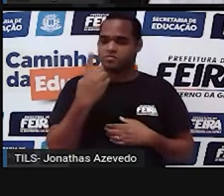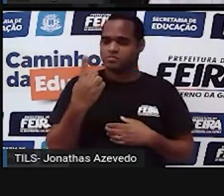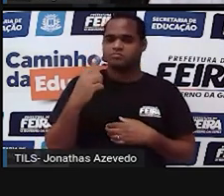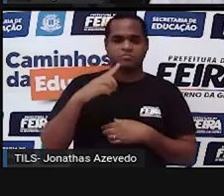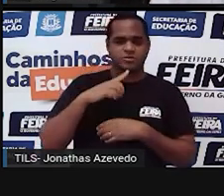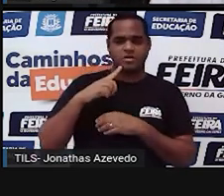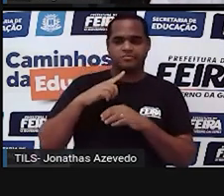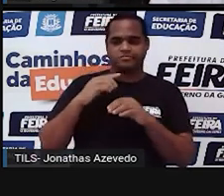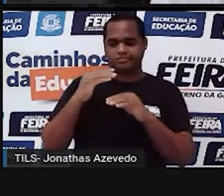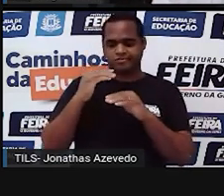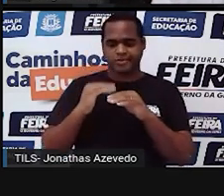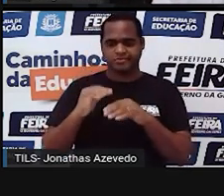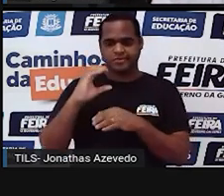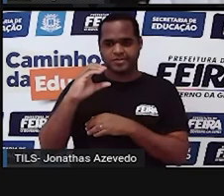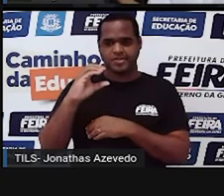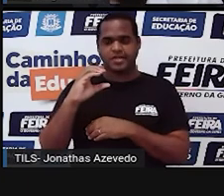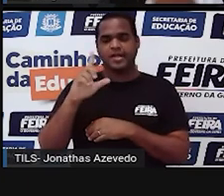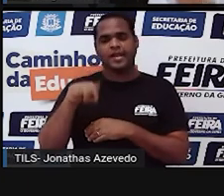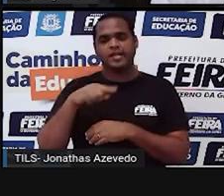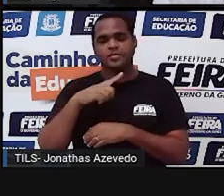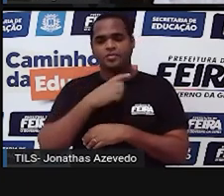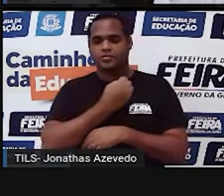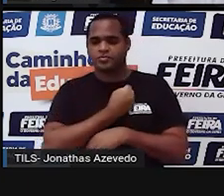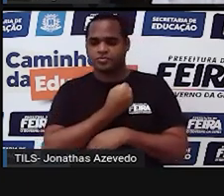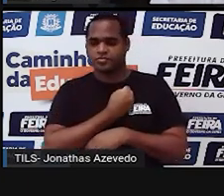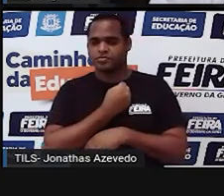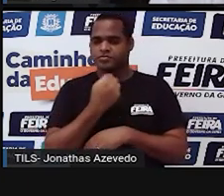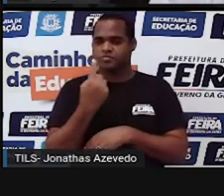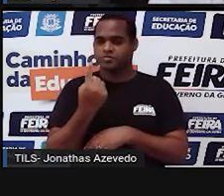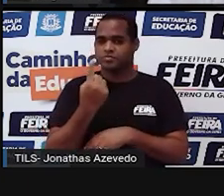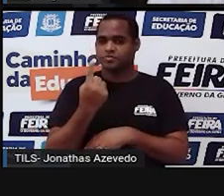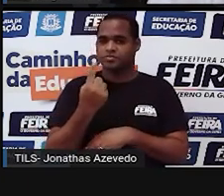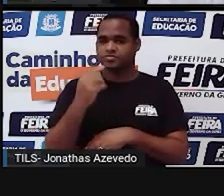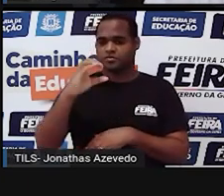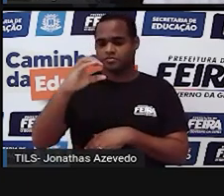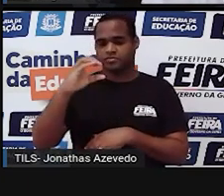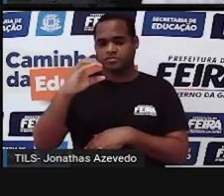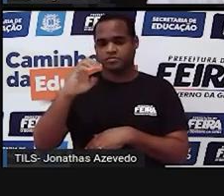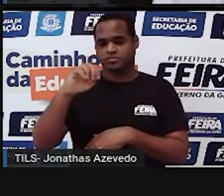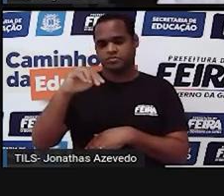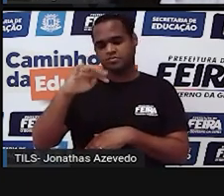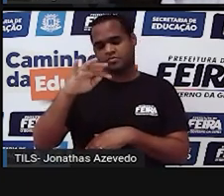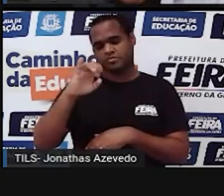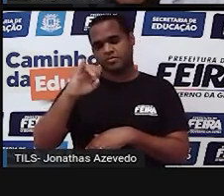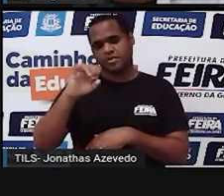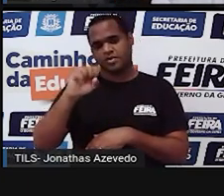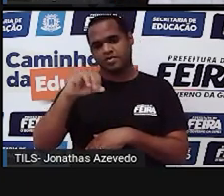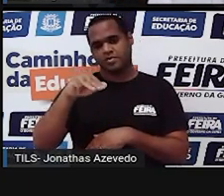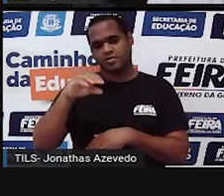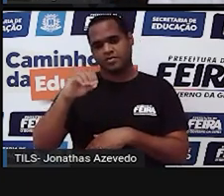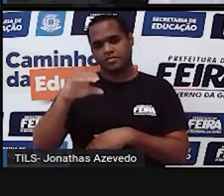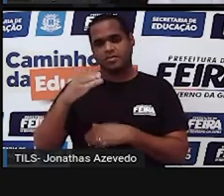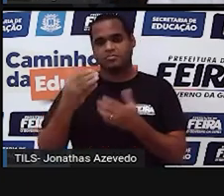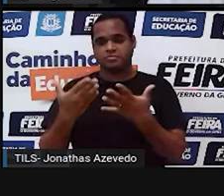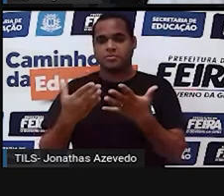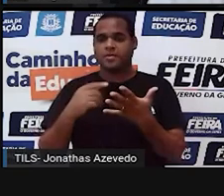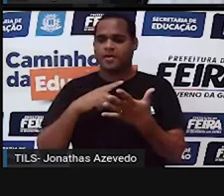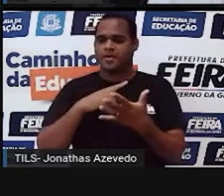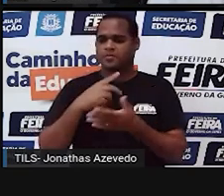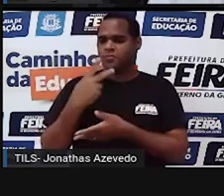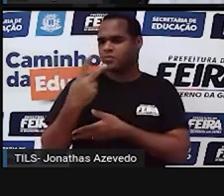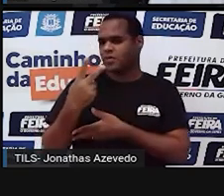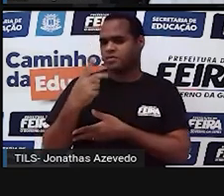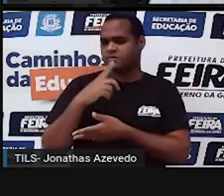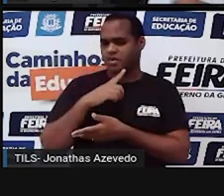Porque aquele 1 ali é um centésimo. Por que que o 2 está embaixo da letrinha D? Porque